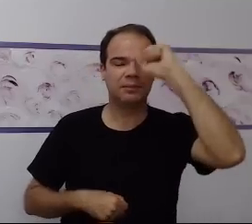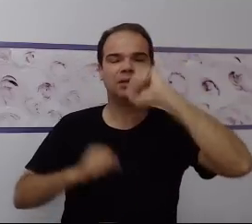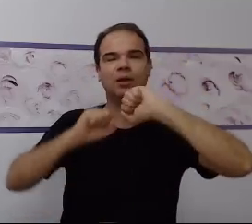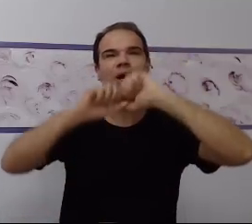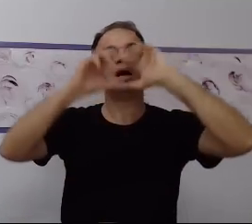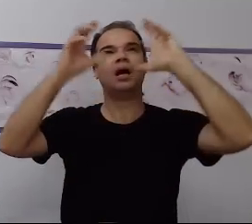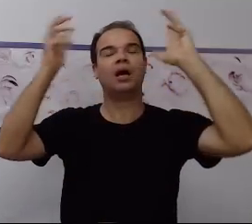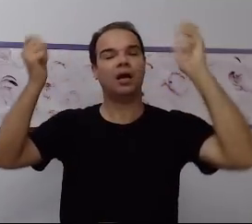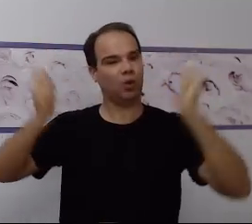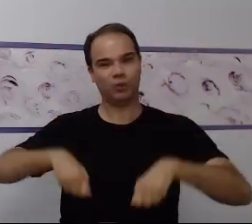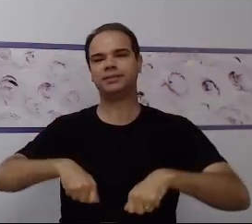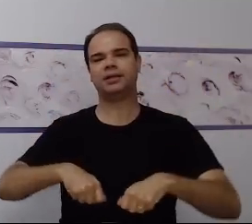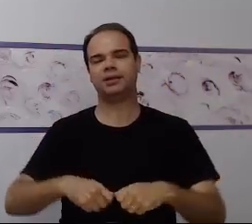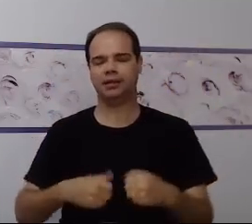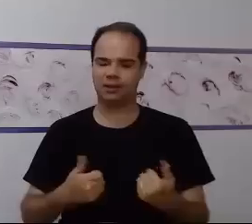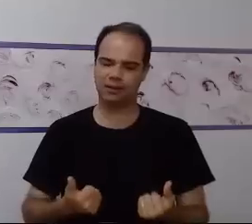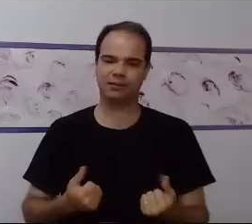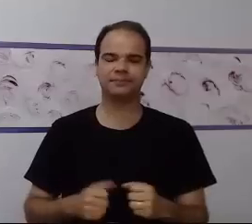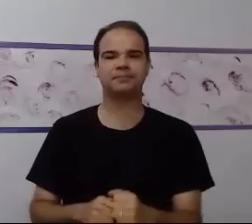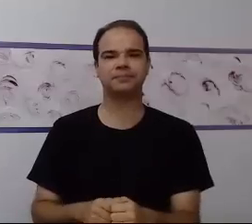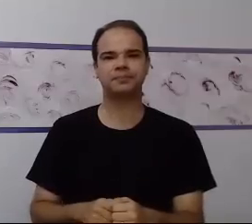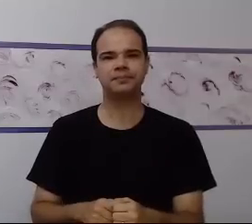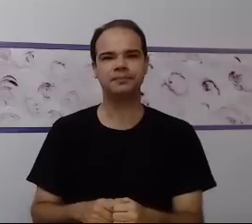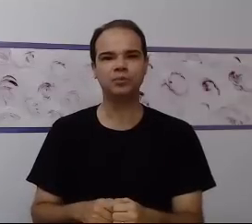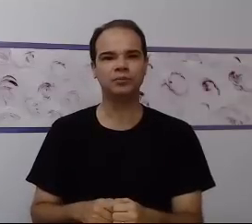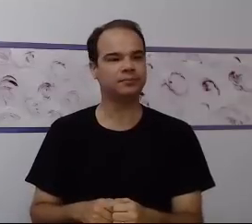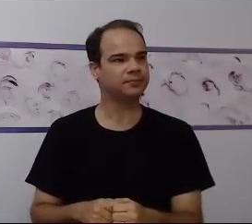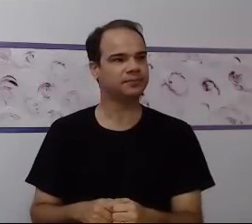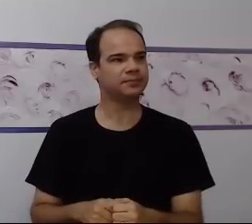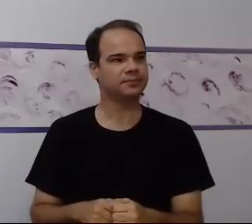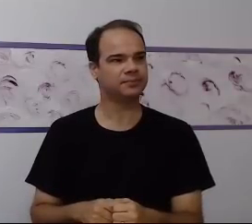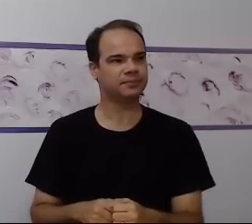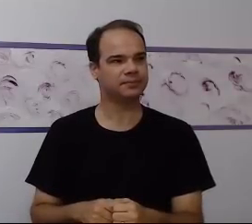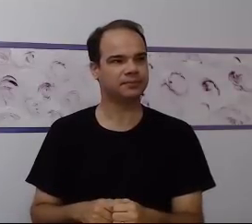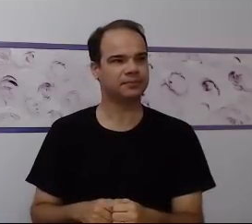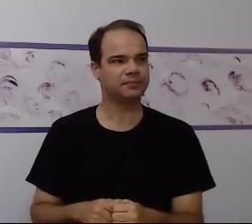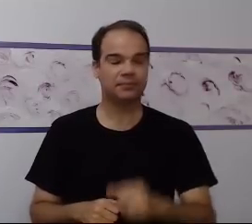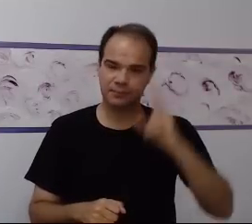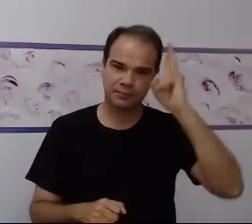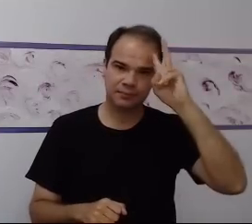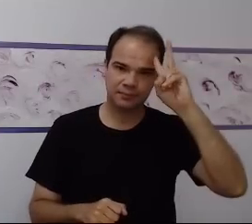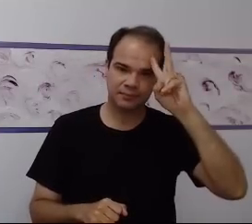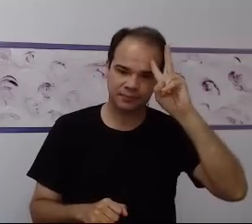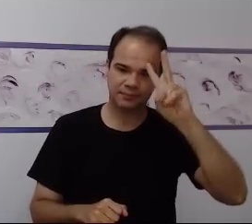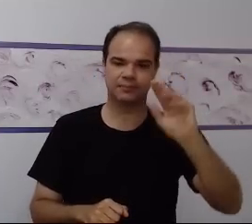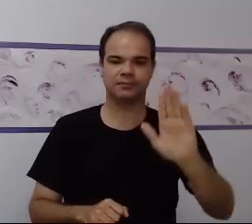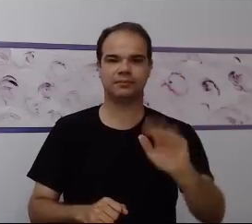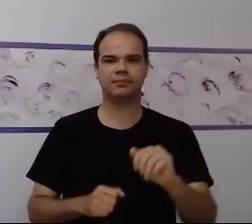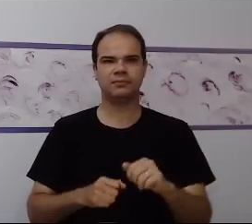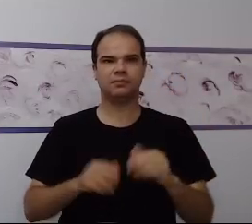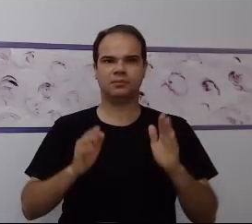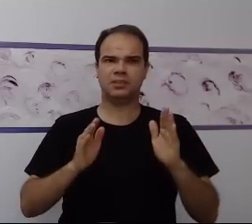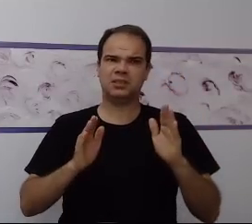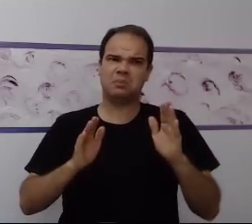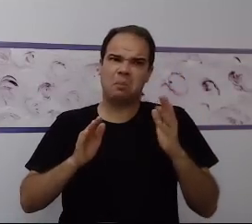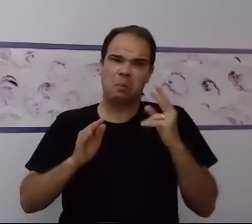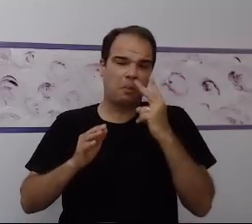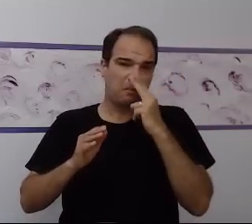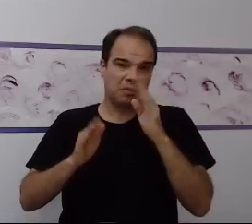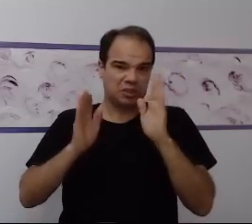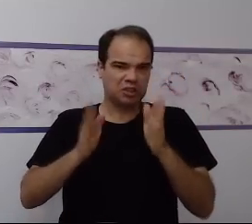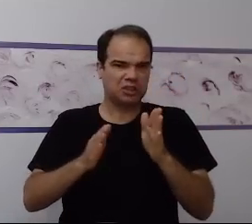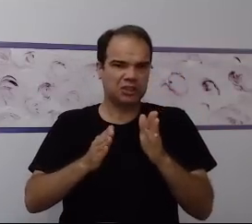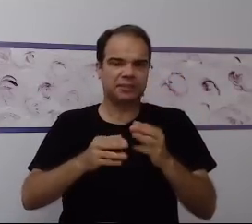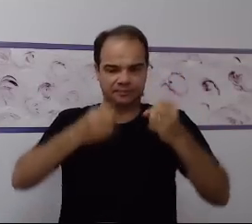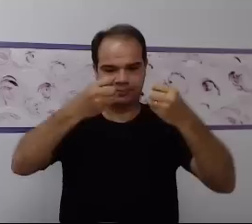maior, muito mais favorável. Só lembrando que eu não sei se eu enfatizei muito, mas eu acredito que eu não dei muito